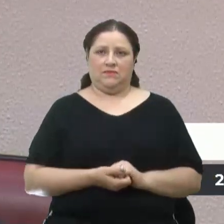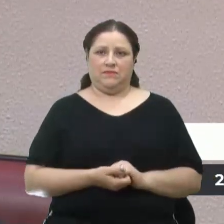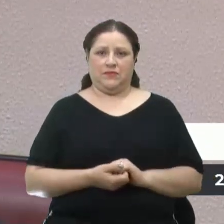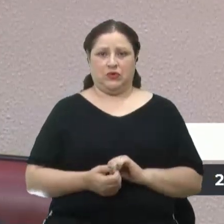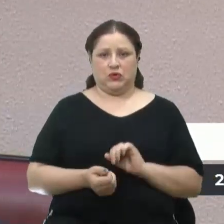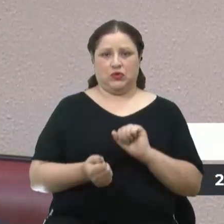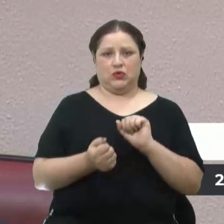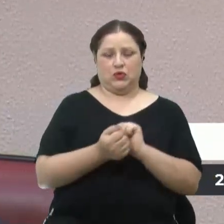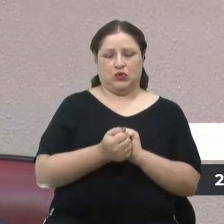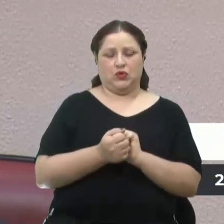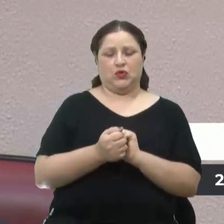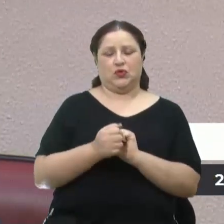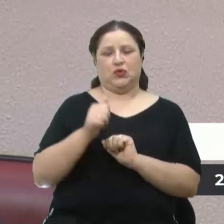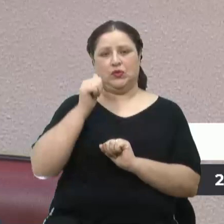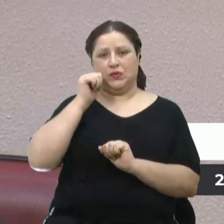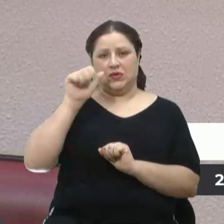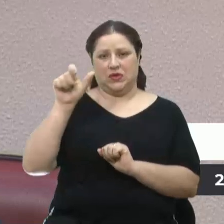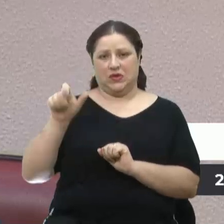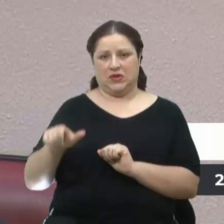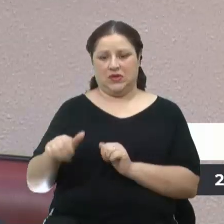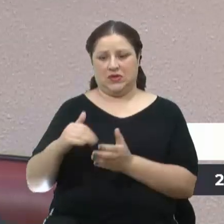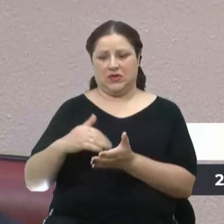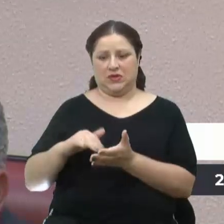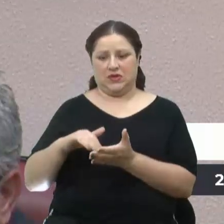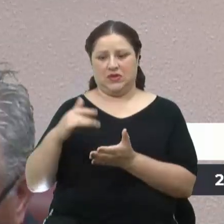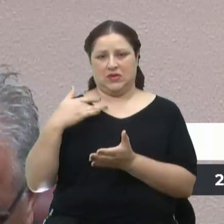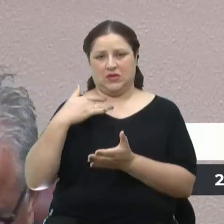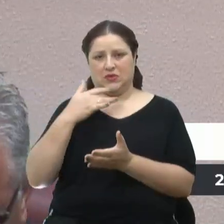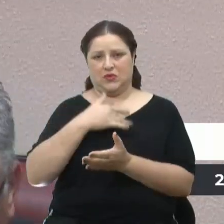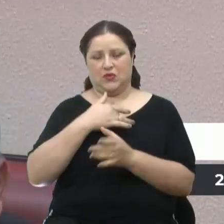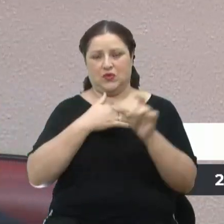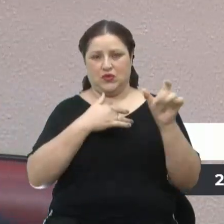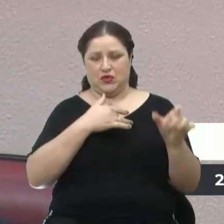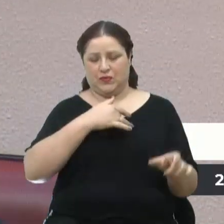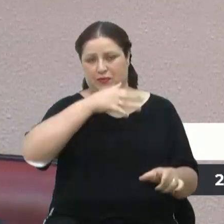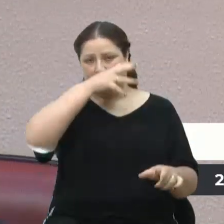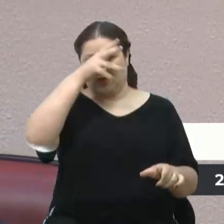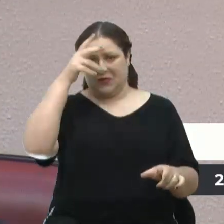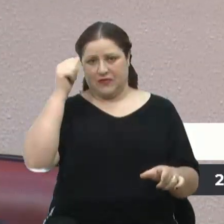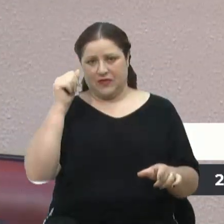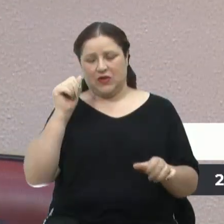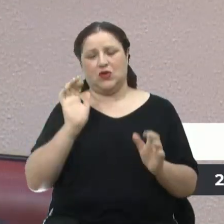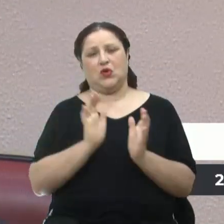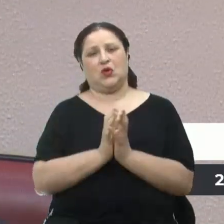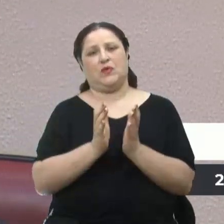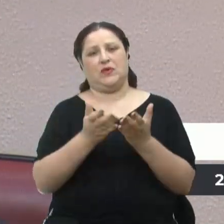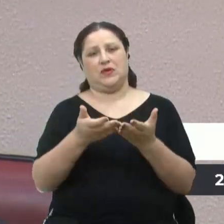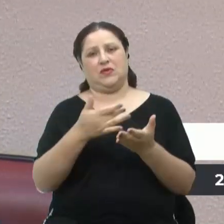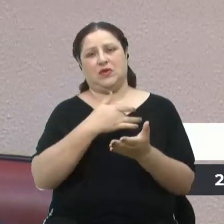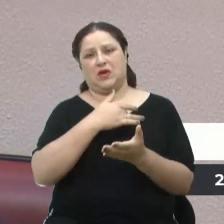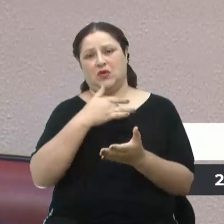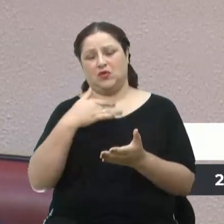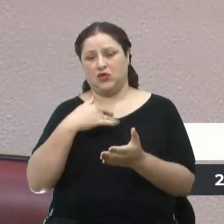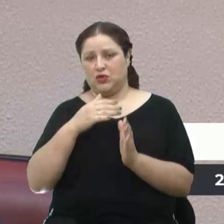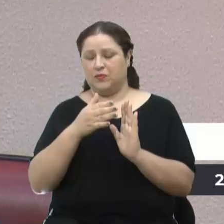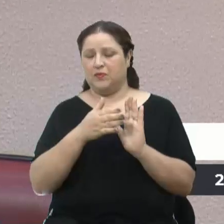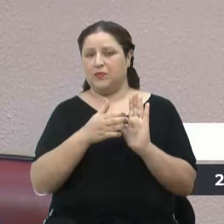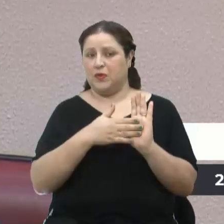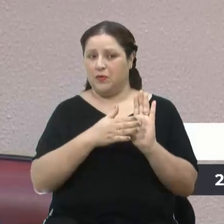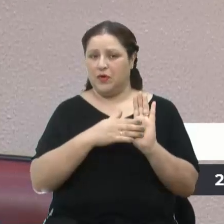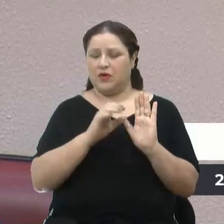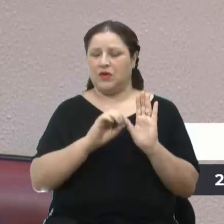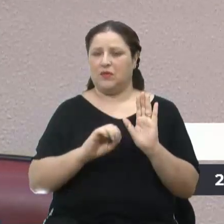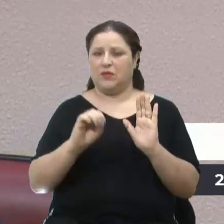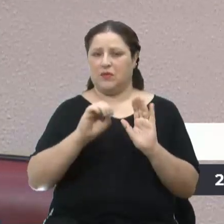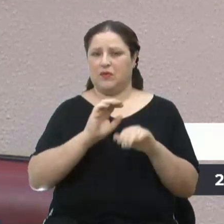juntamente com a Secretaria da Saúde, o Prefeito Municipal e a Comissão de Saúde, ele vem num bom momento. Nós sabemos que ele não é,